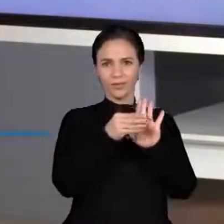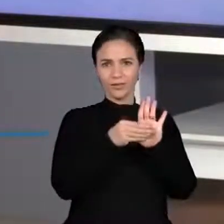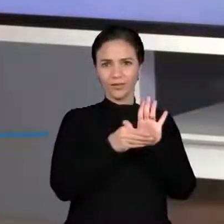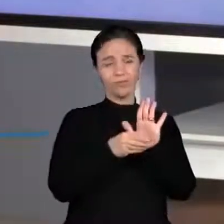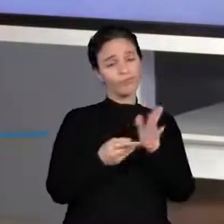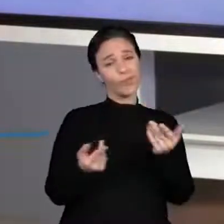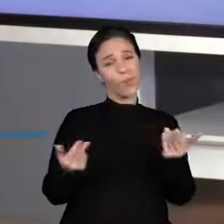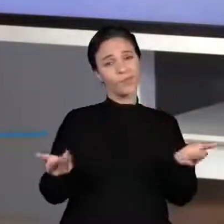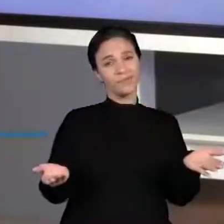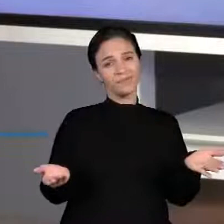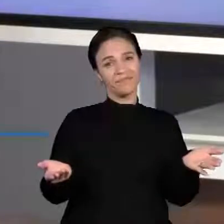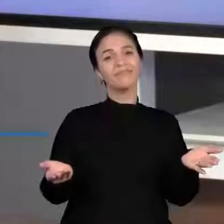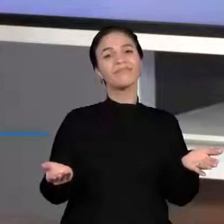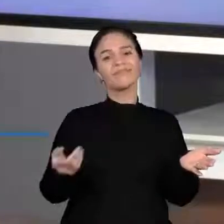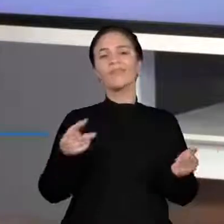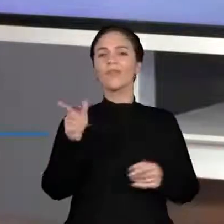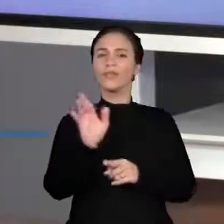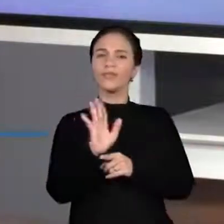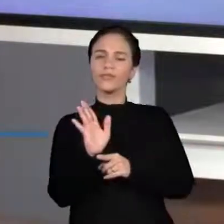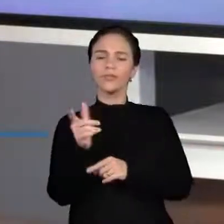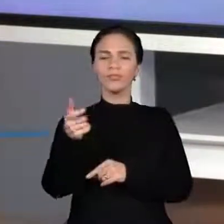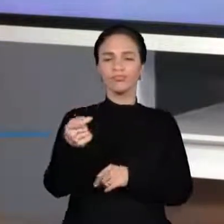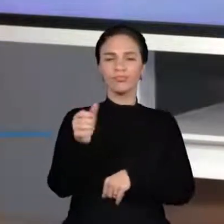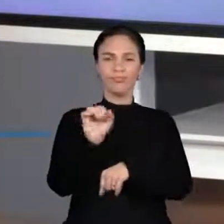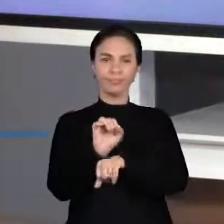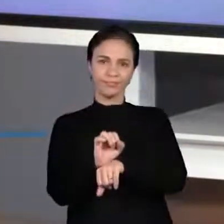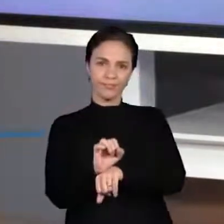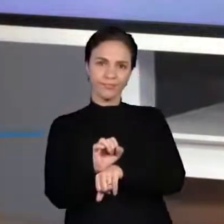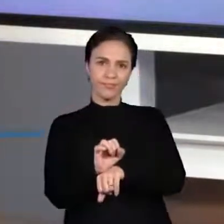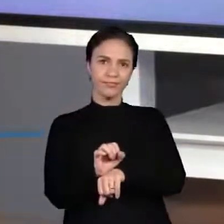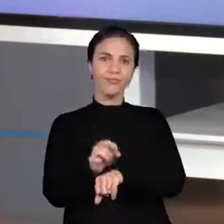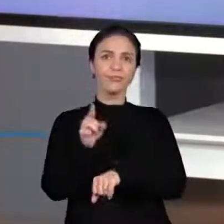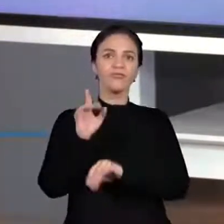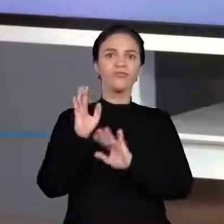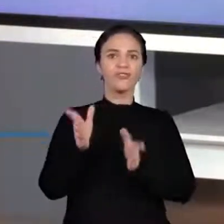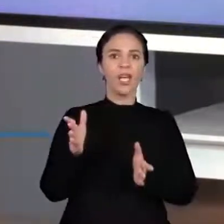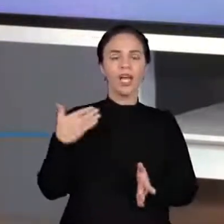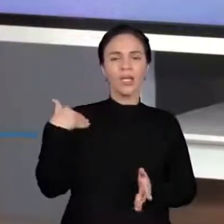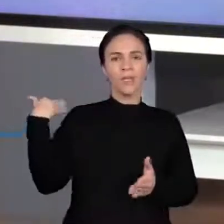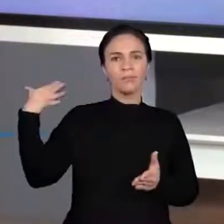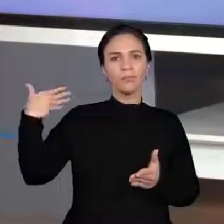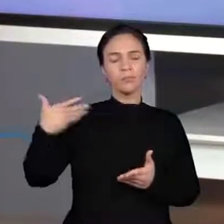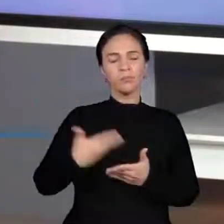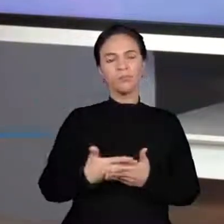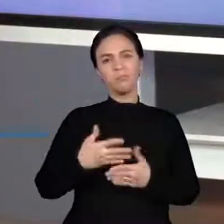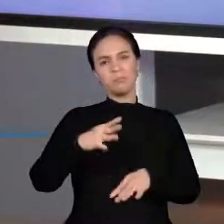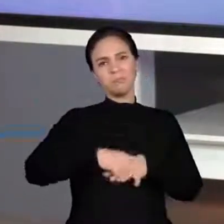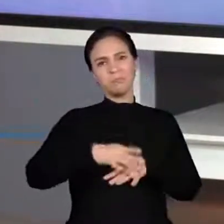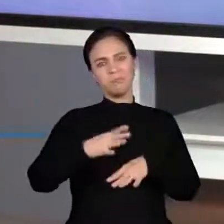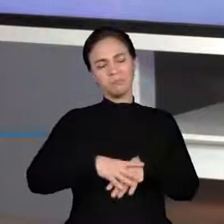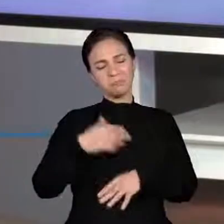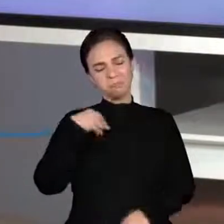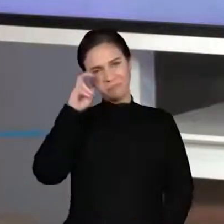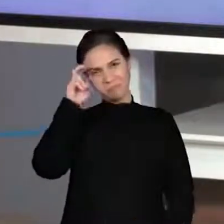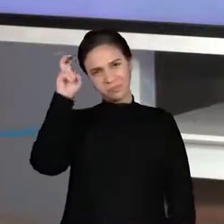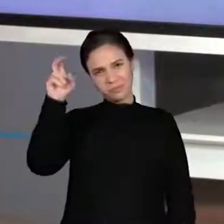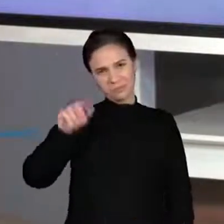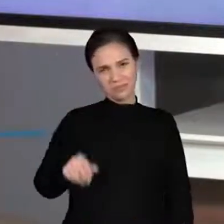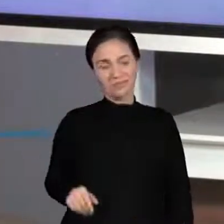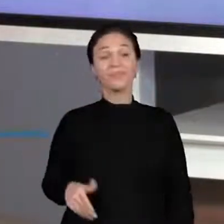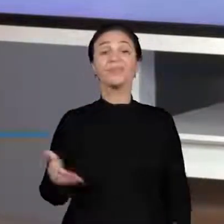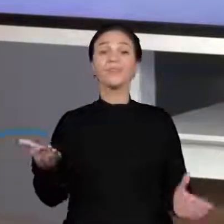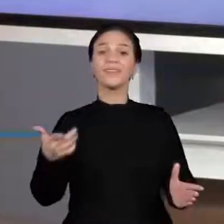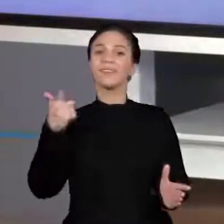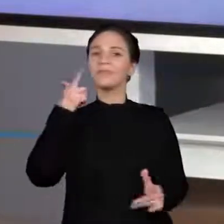a mesma coisa. Pausa o vídeo para ver o quanto você já está craque na matemática. Tudo bem? Eu vou para a nossa